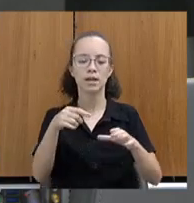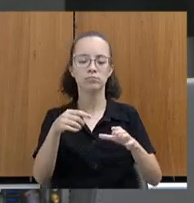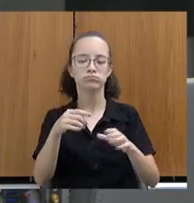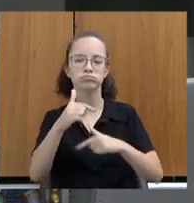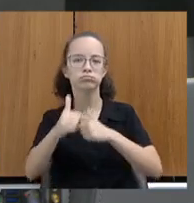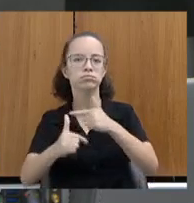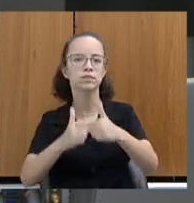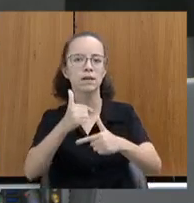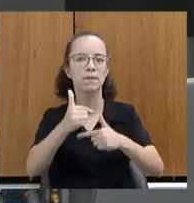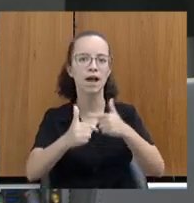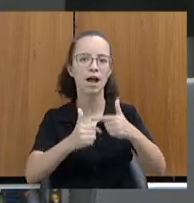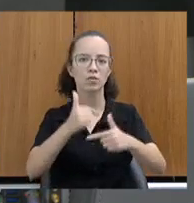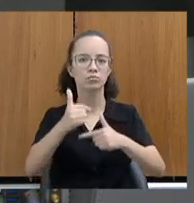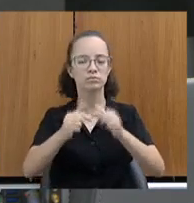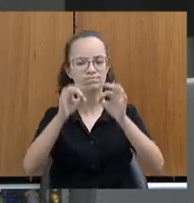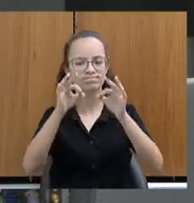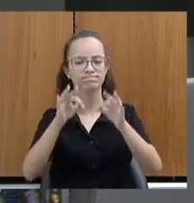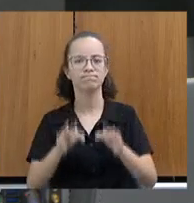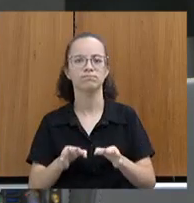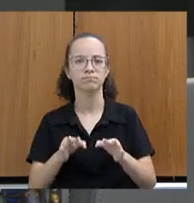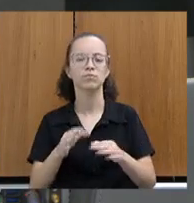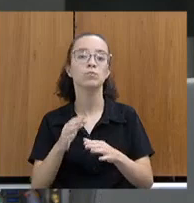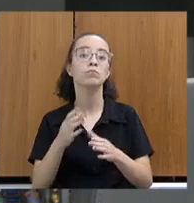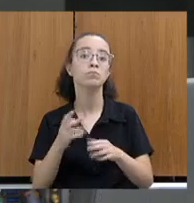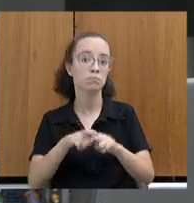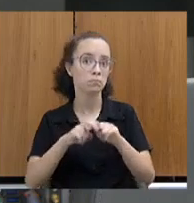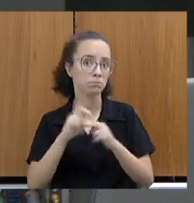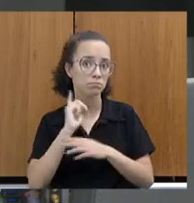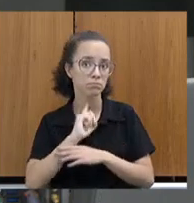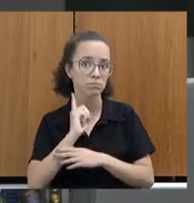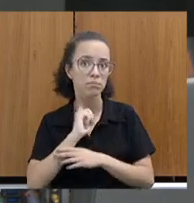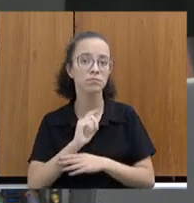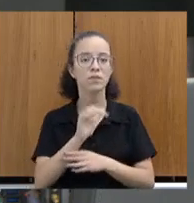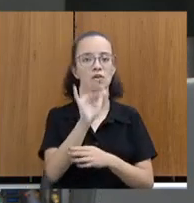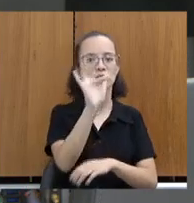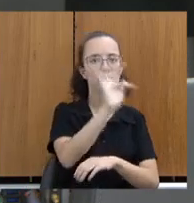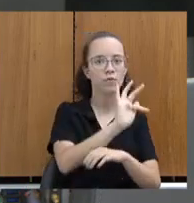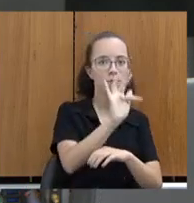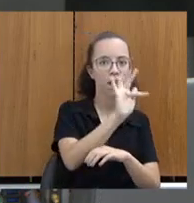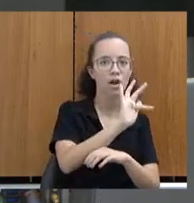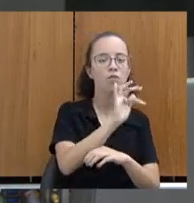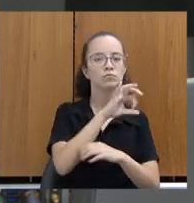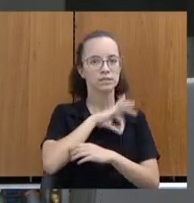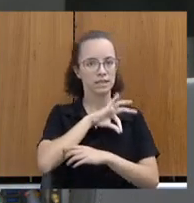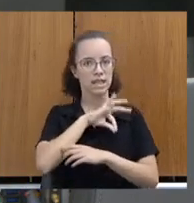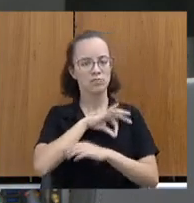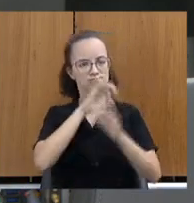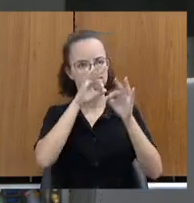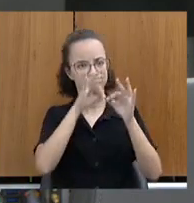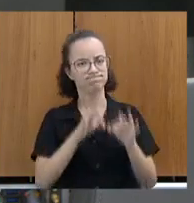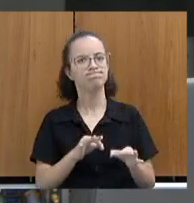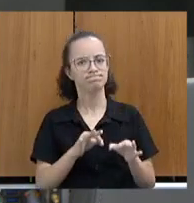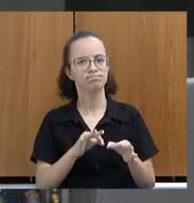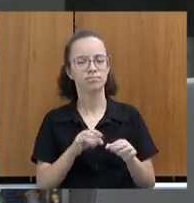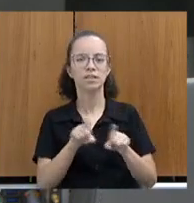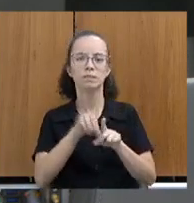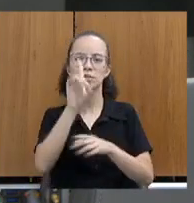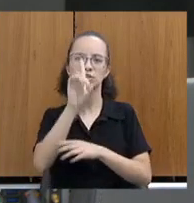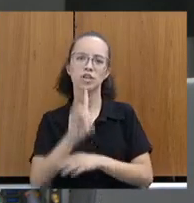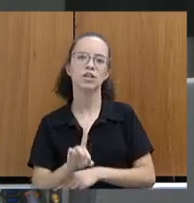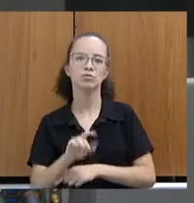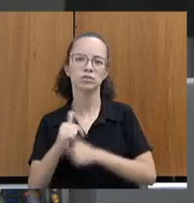trabalho decente no Estado? Trabalho formal, com salário digno e direitos